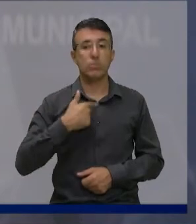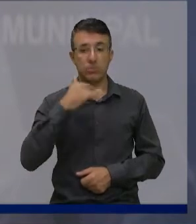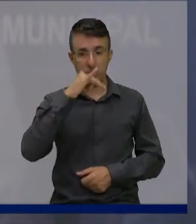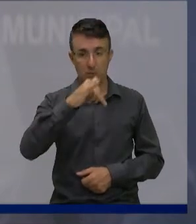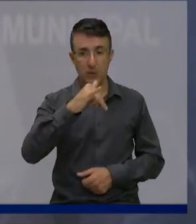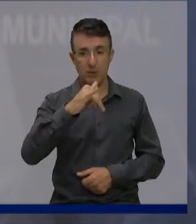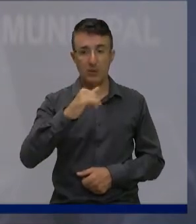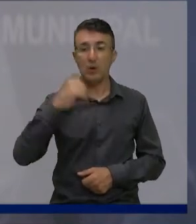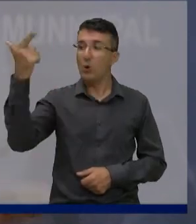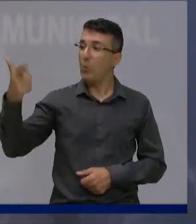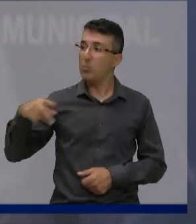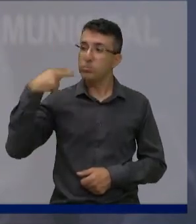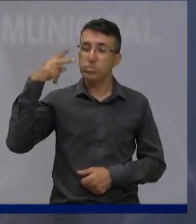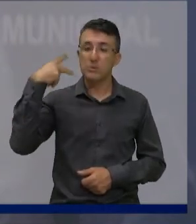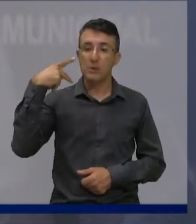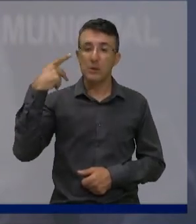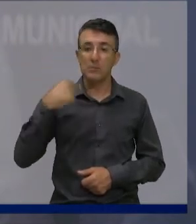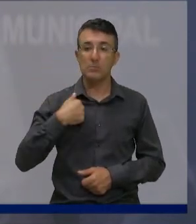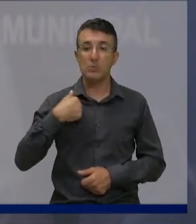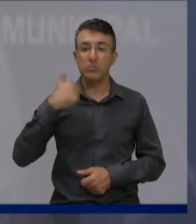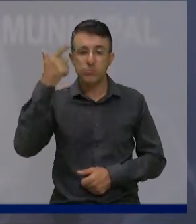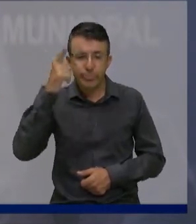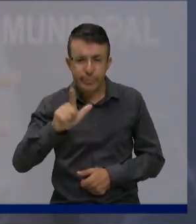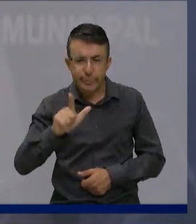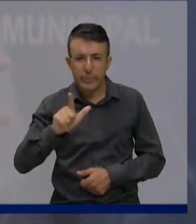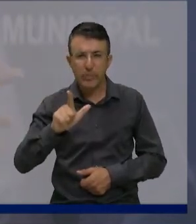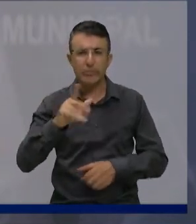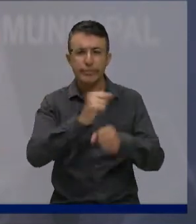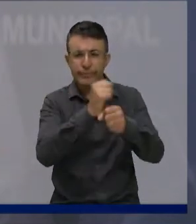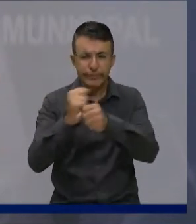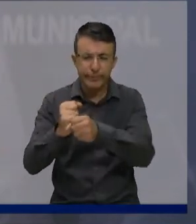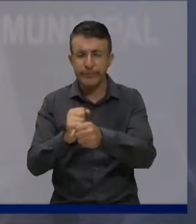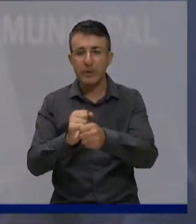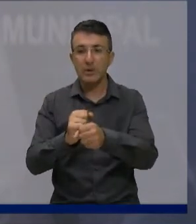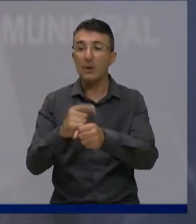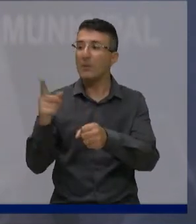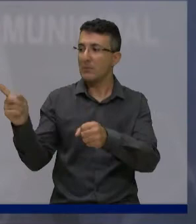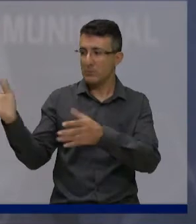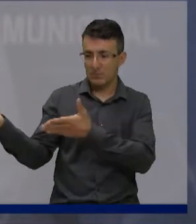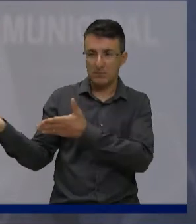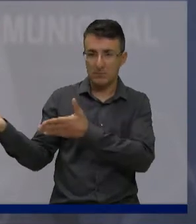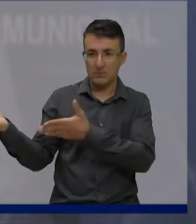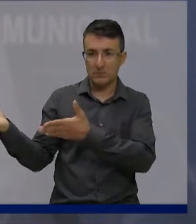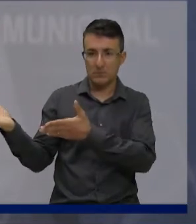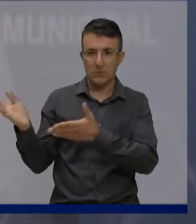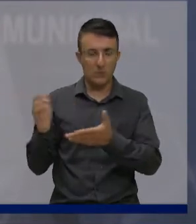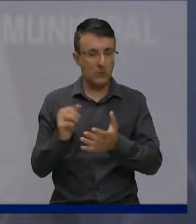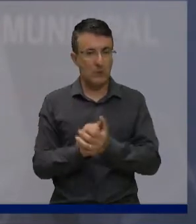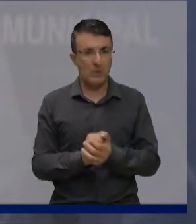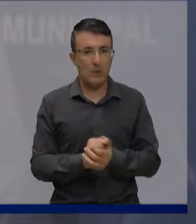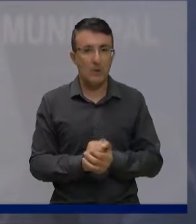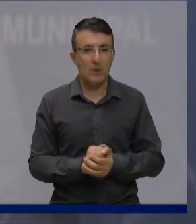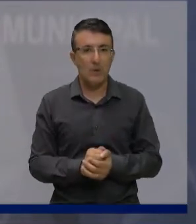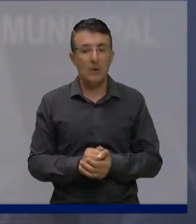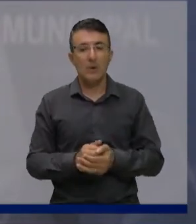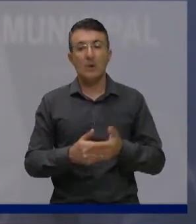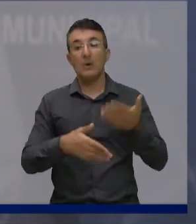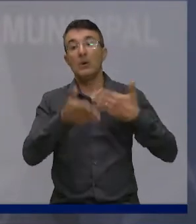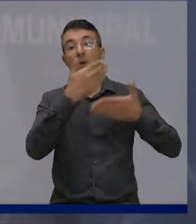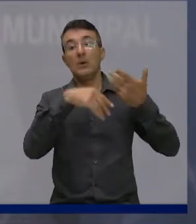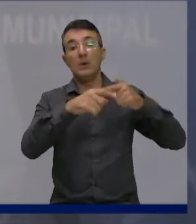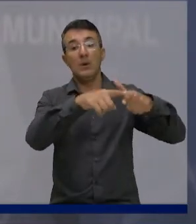exemplo em 2008 quando eu não fui eleito a piscina que está lá no Centro Comunitário de Jardim Morumbi foi inaugurada em 2009.